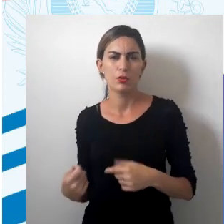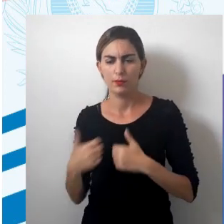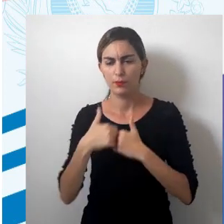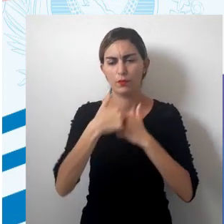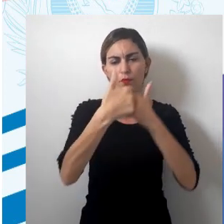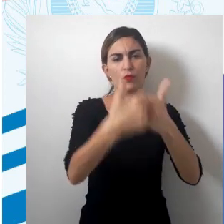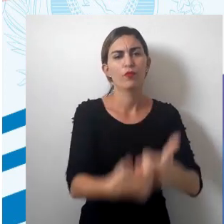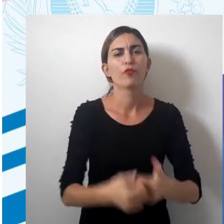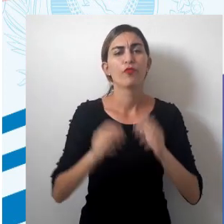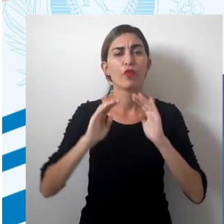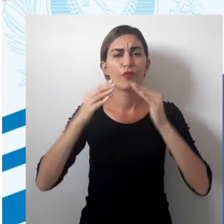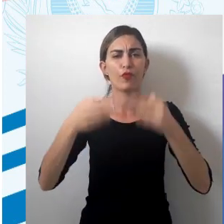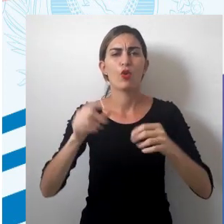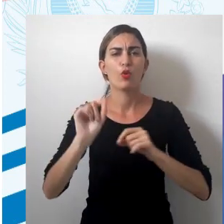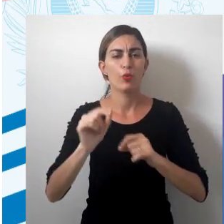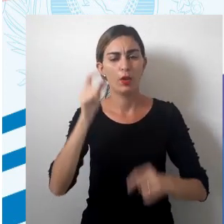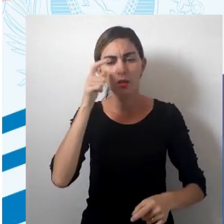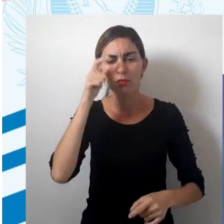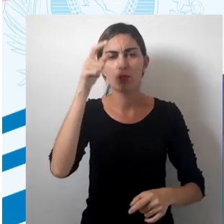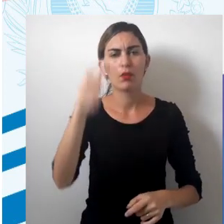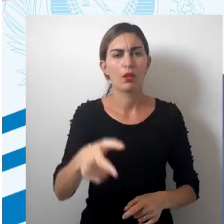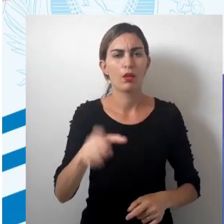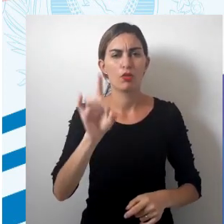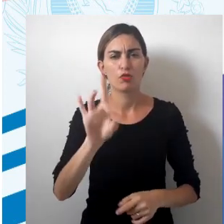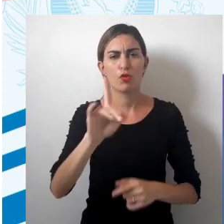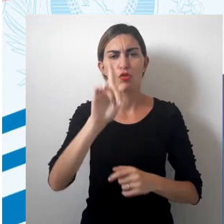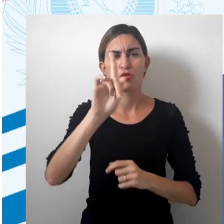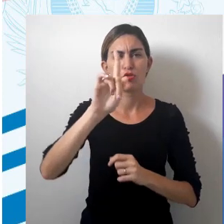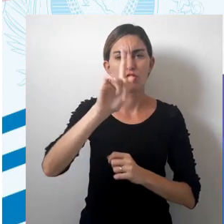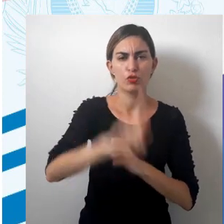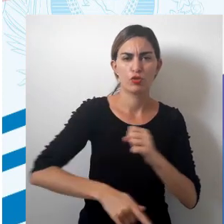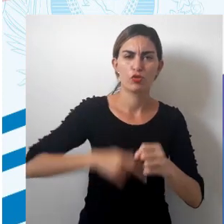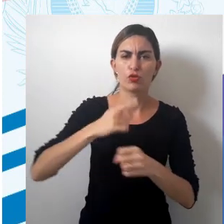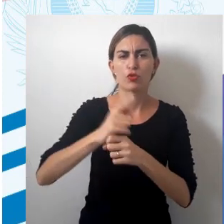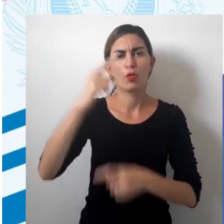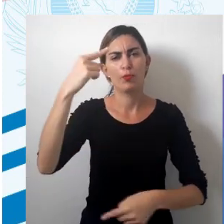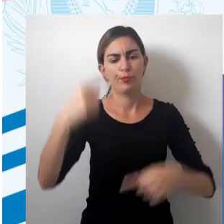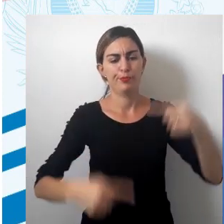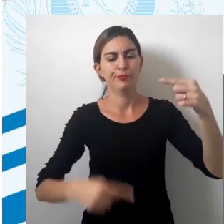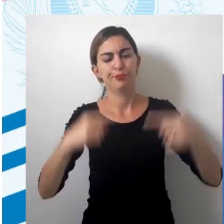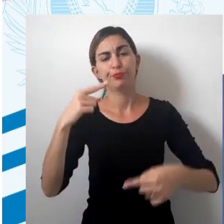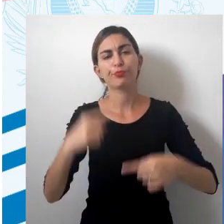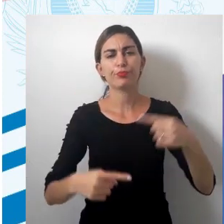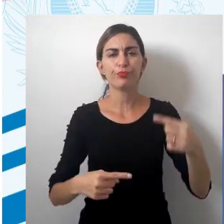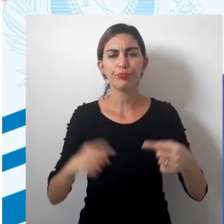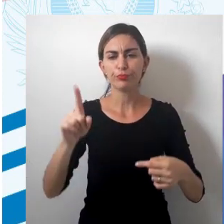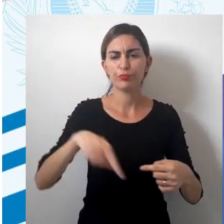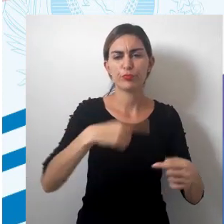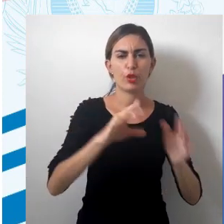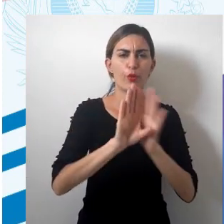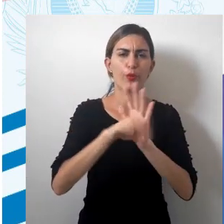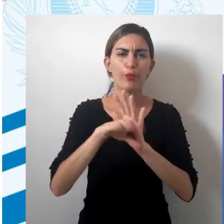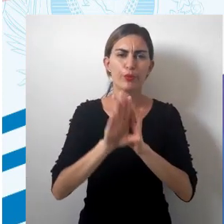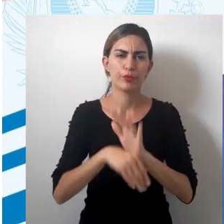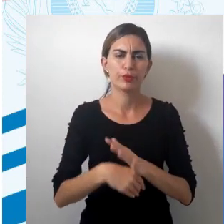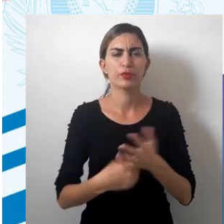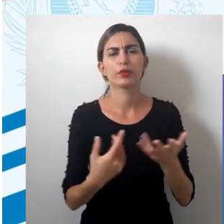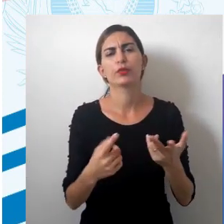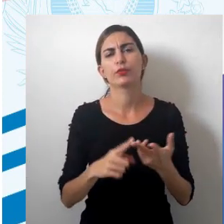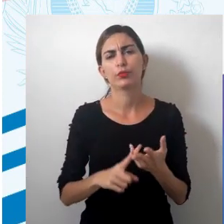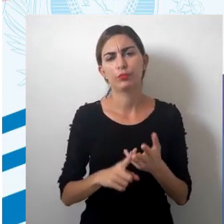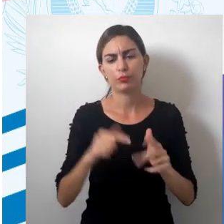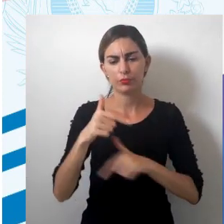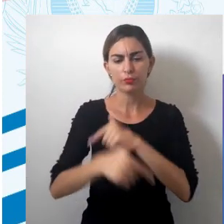conduzida para um interesse geopolítico, né? Então, se anula, por exemplo, o conceito de esfericidade,